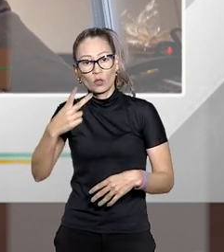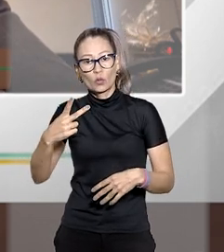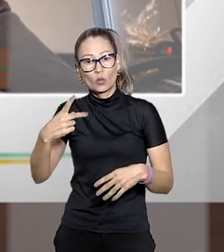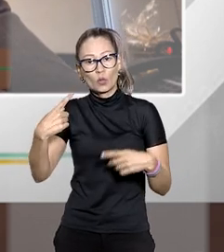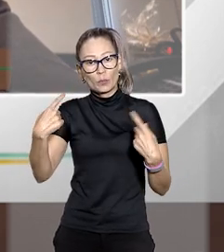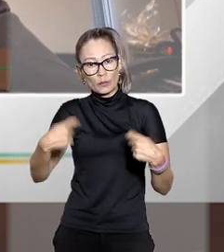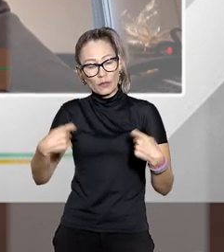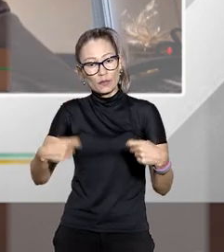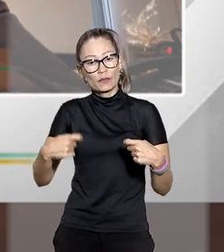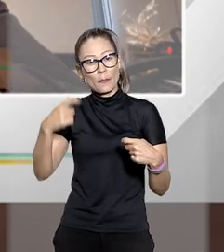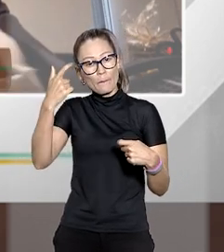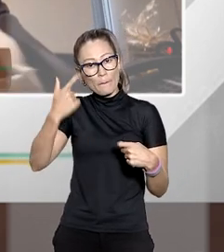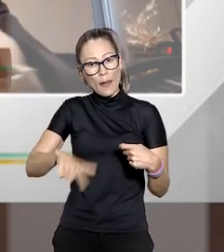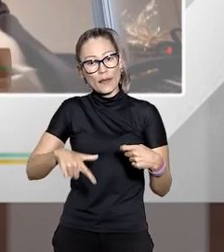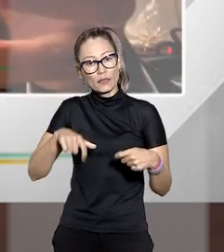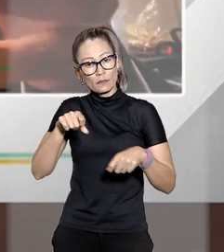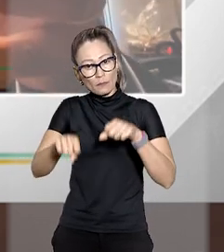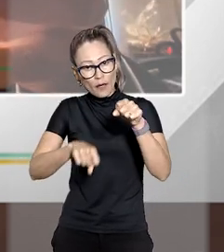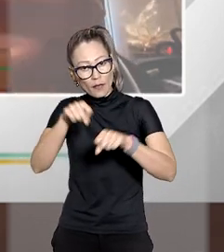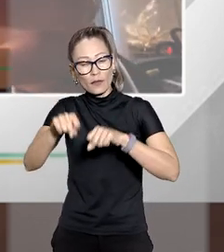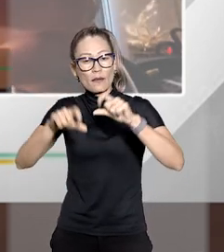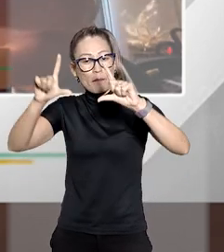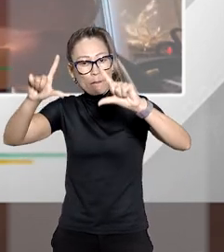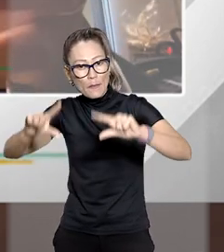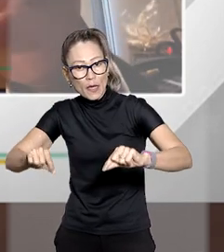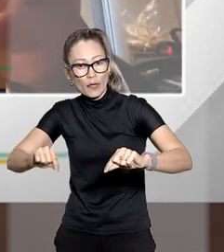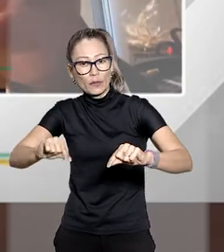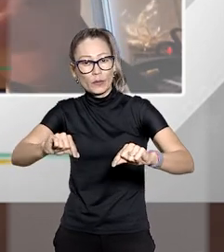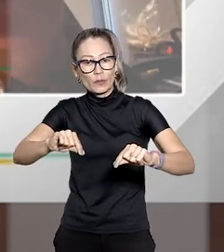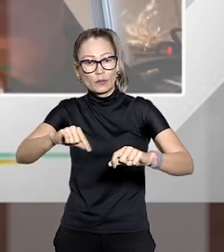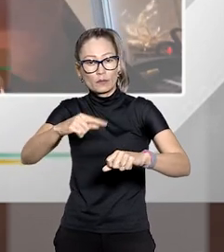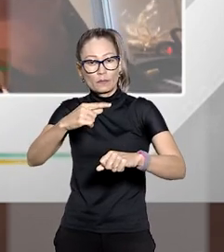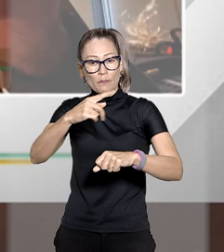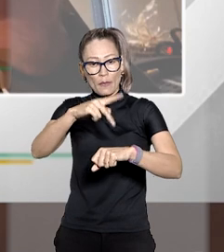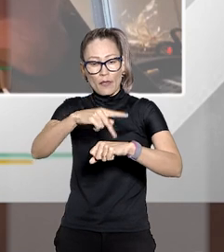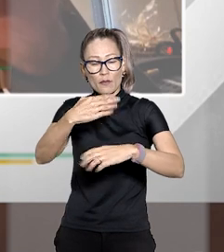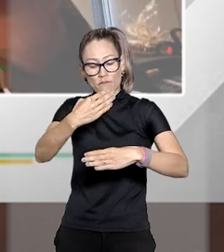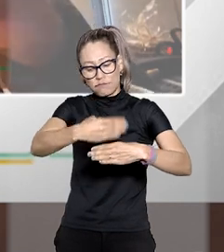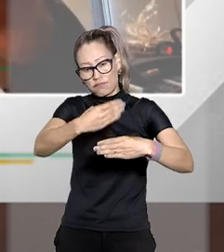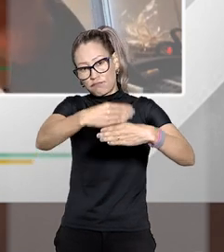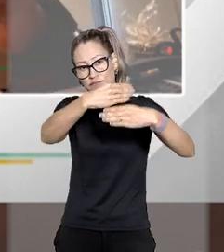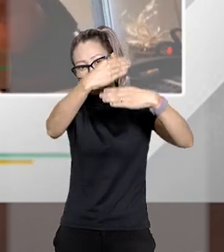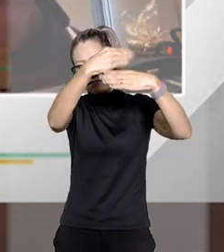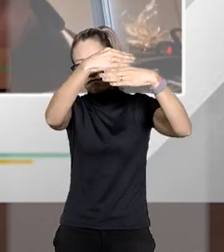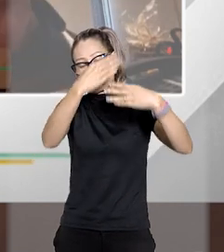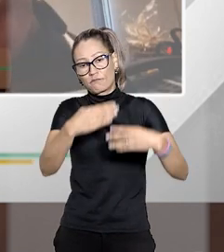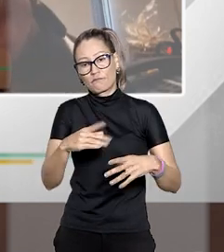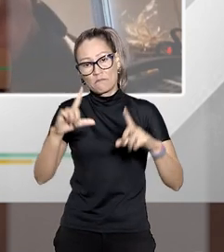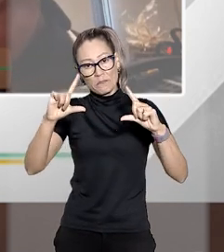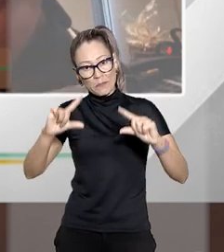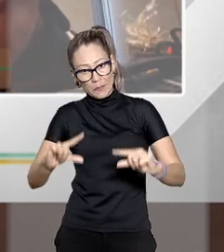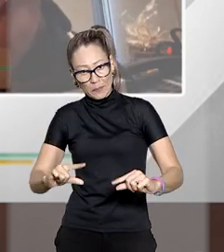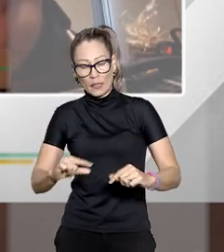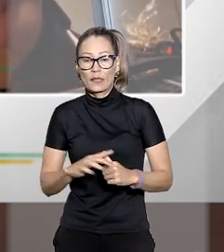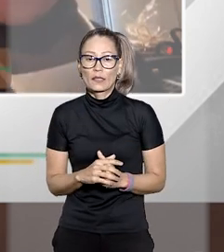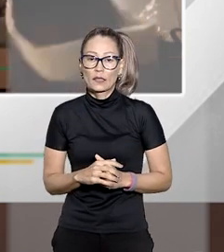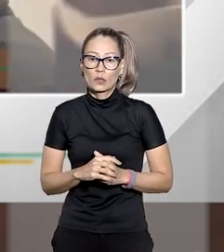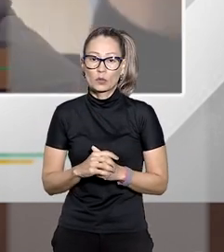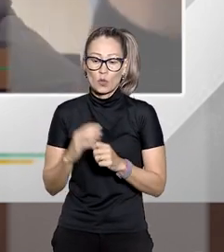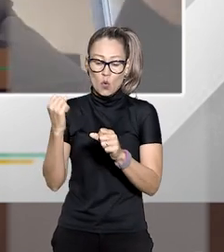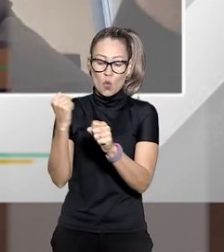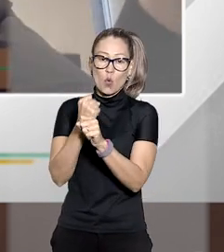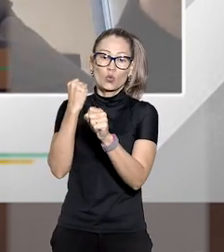bytes e menos tijolos né se antigamente a presença da justiça era representada pela